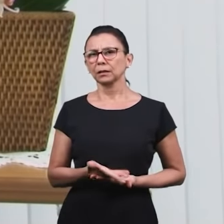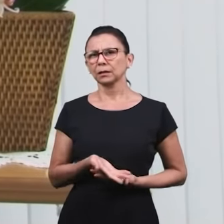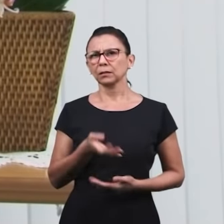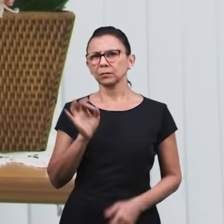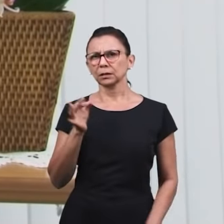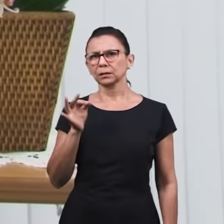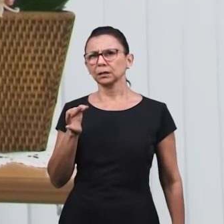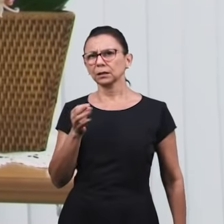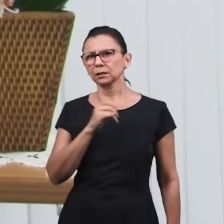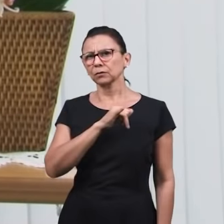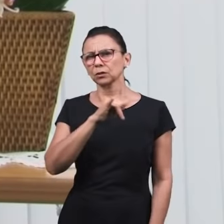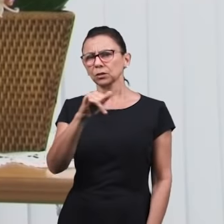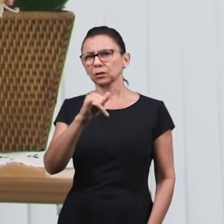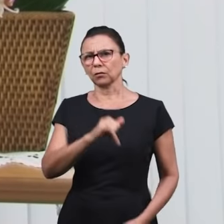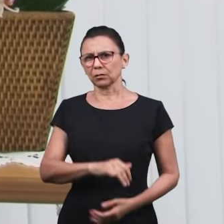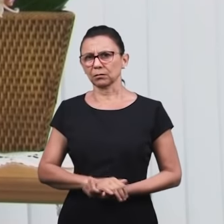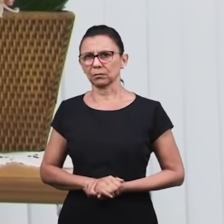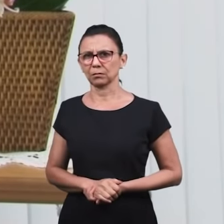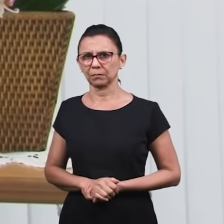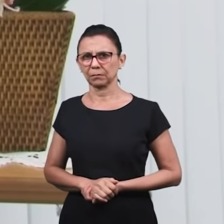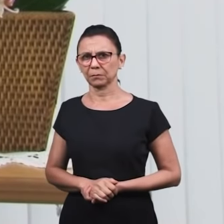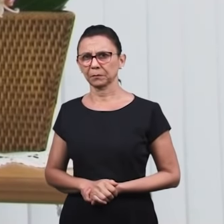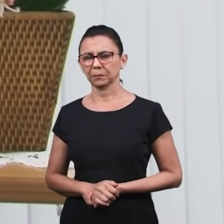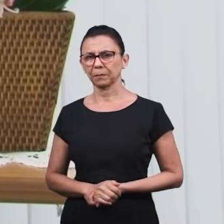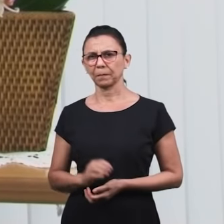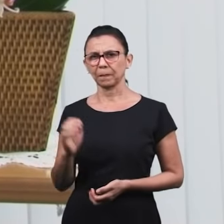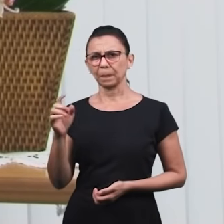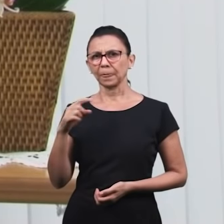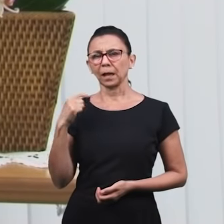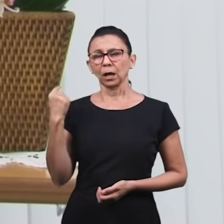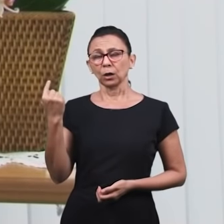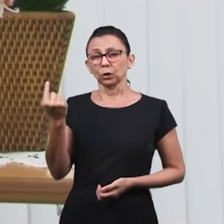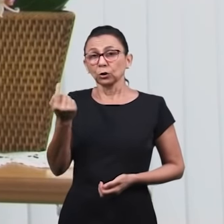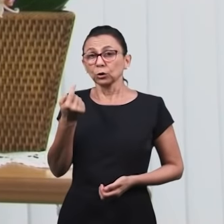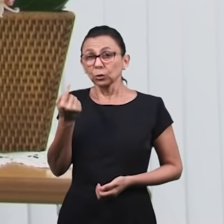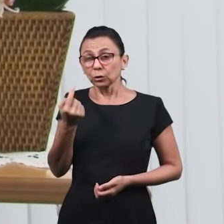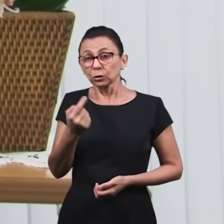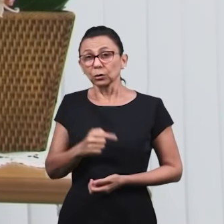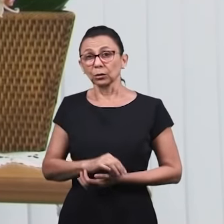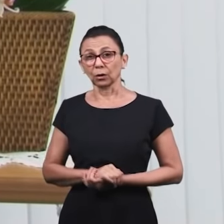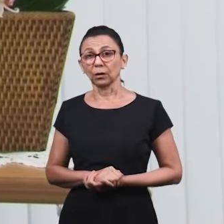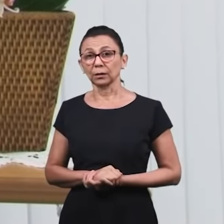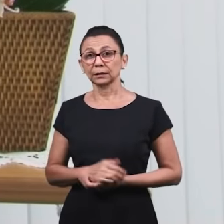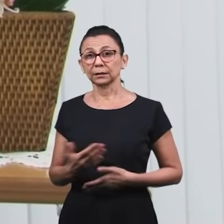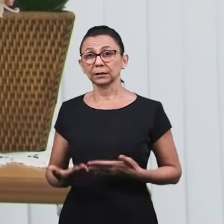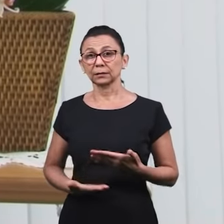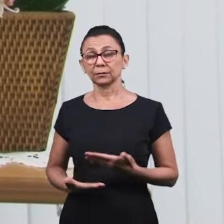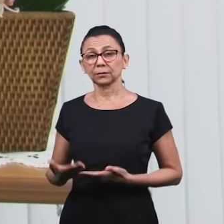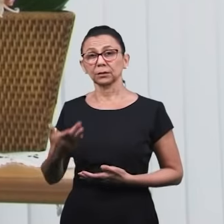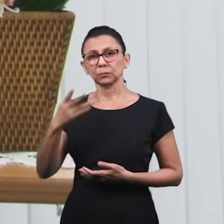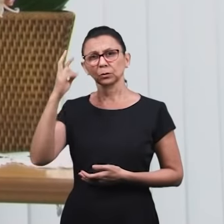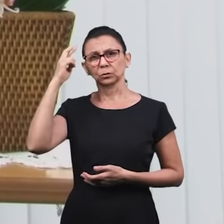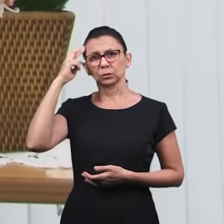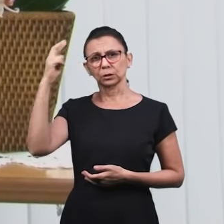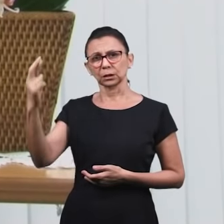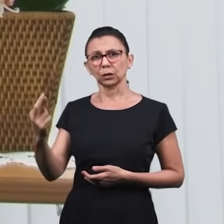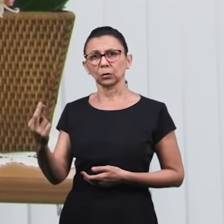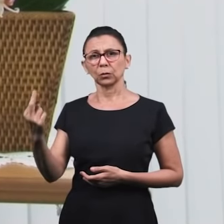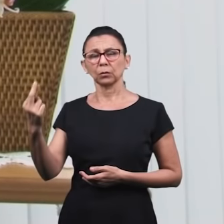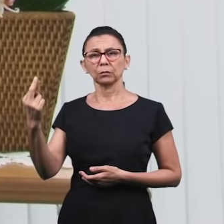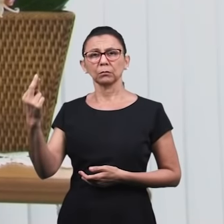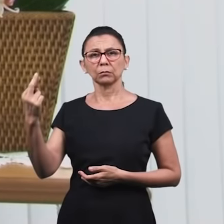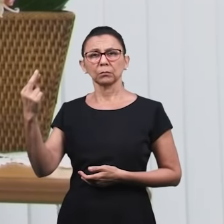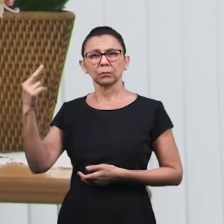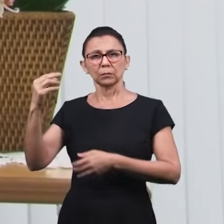E com base nisso, eu posso dizer, nós não somos de ontem, não somos de anteontem, a